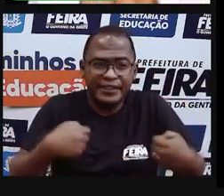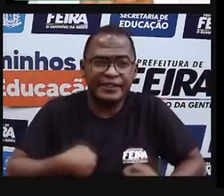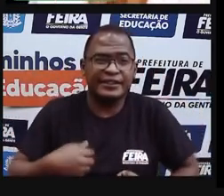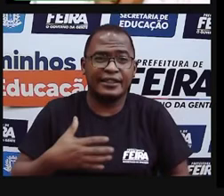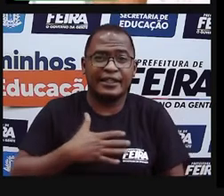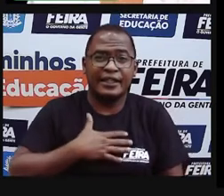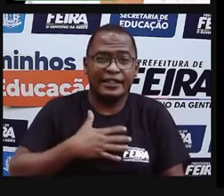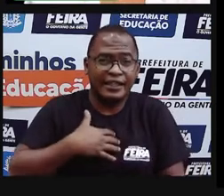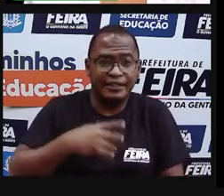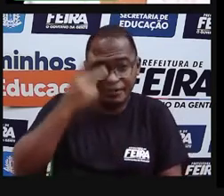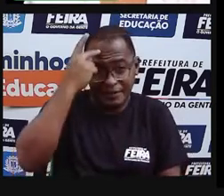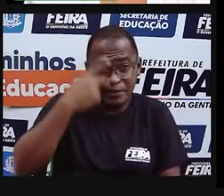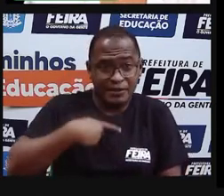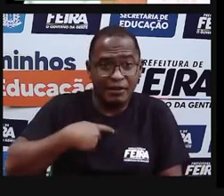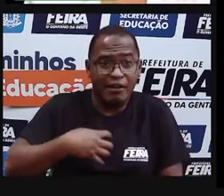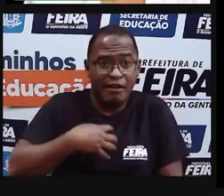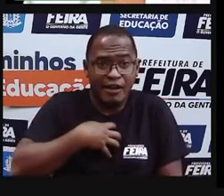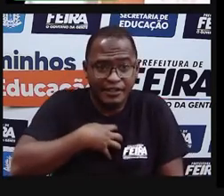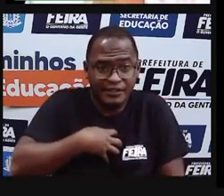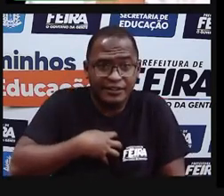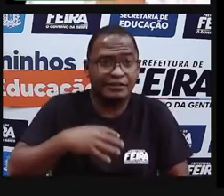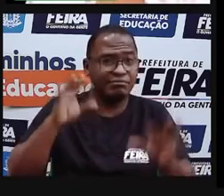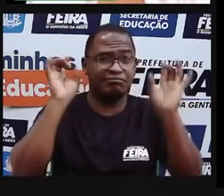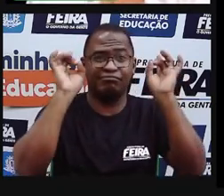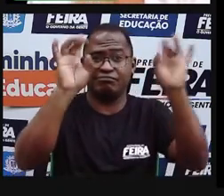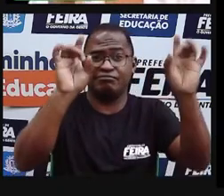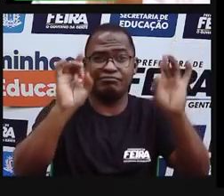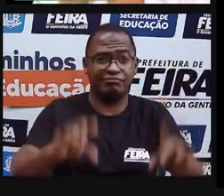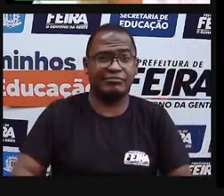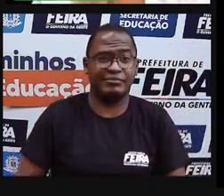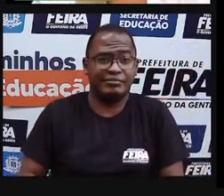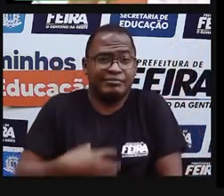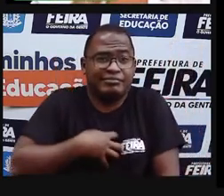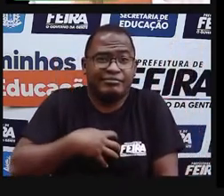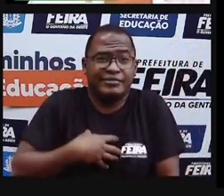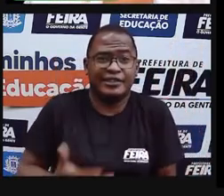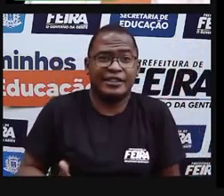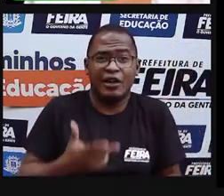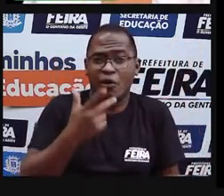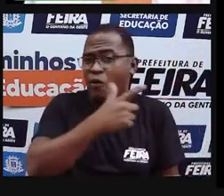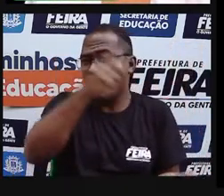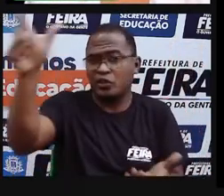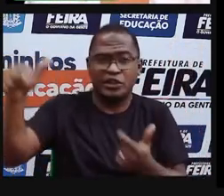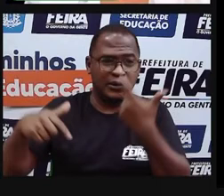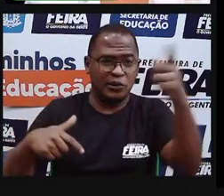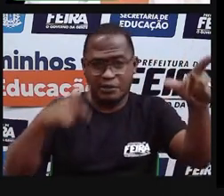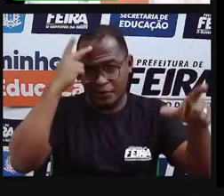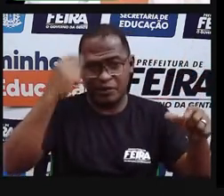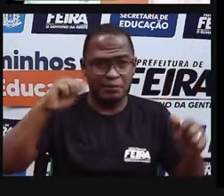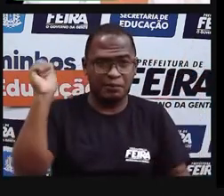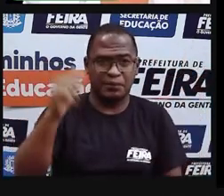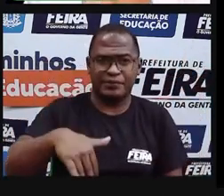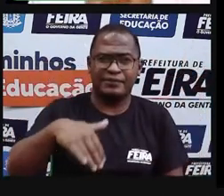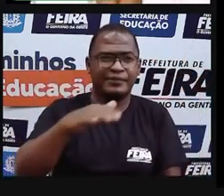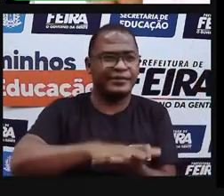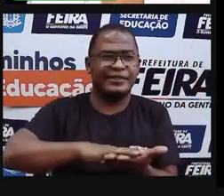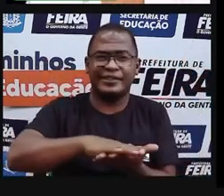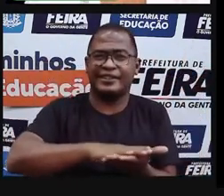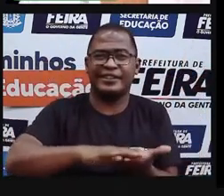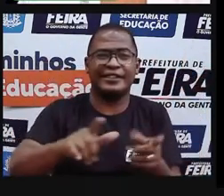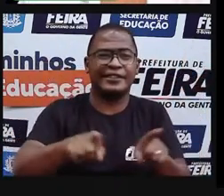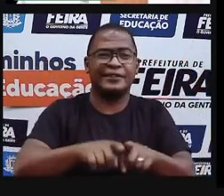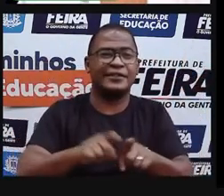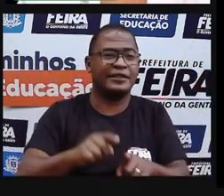Você é especial. Se sinta especial. E não deixe que ninguém te diga o contrário disso. E por te